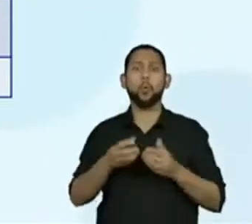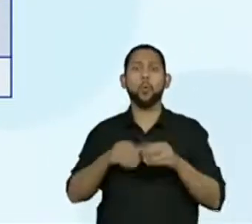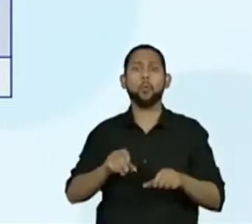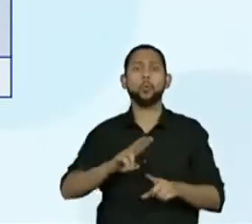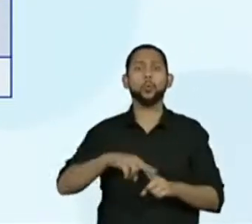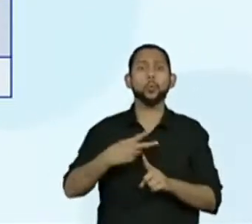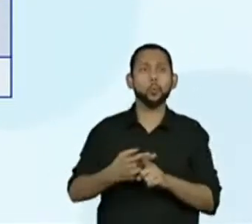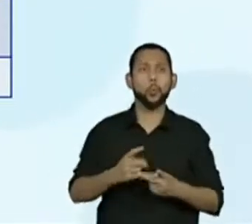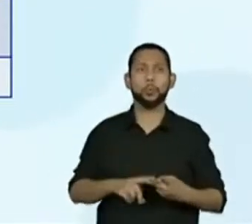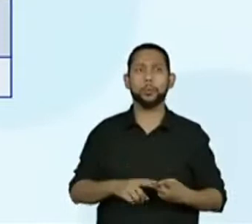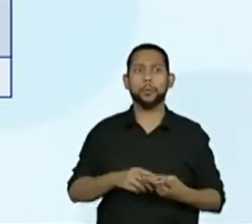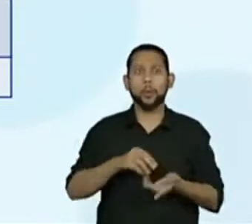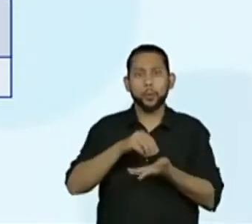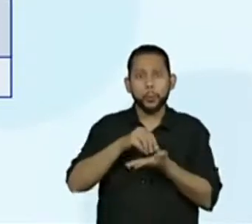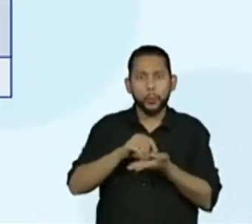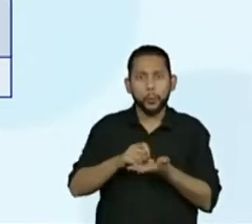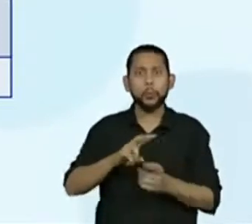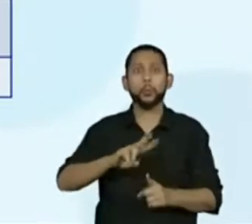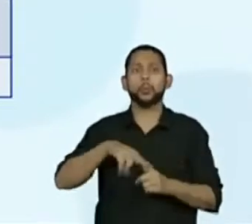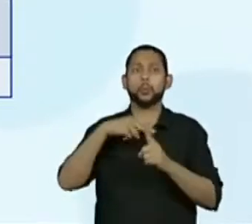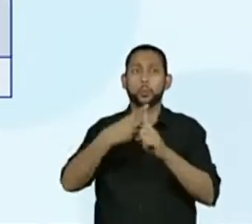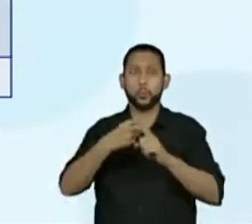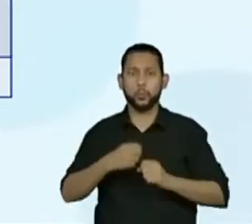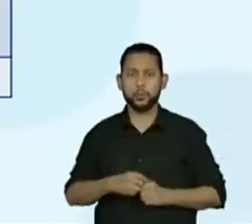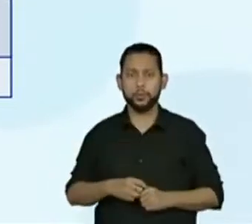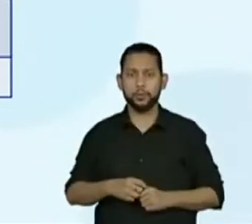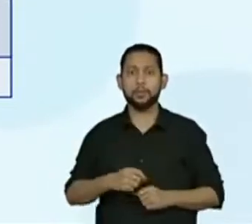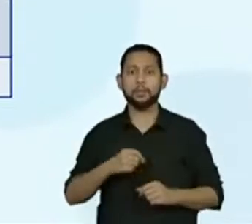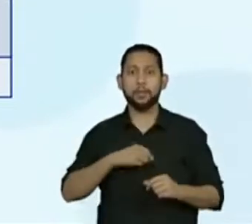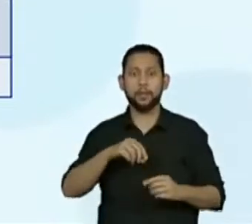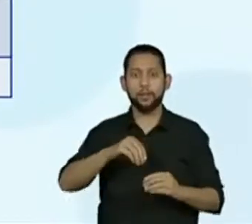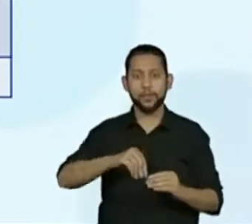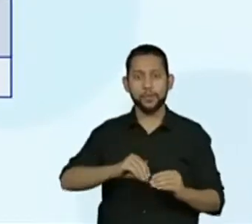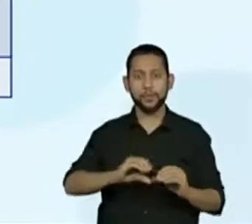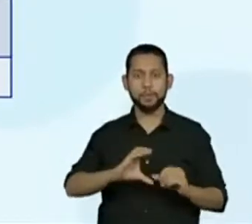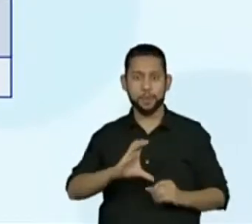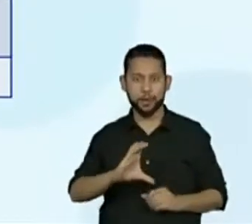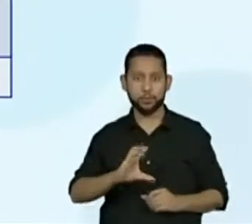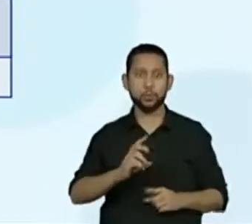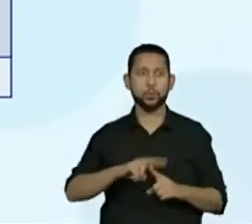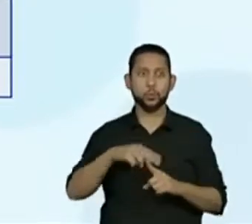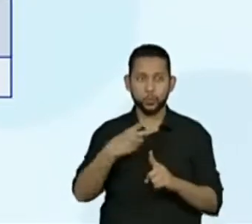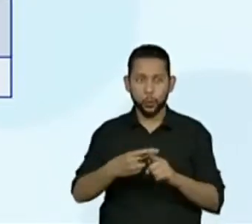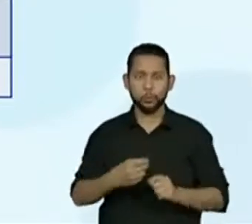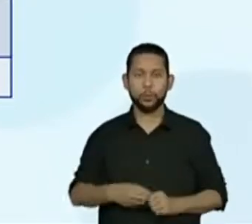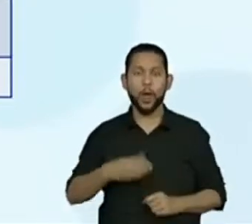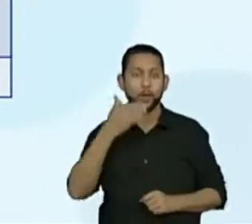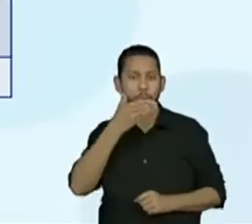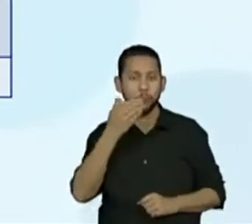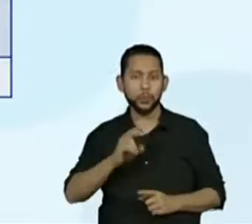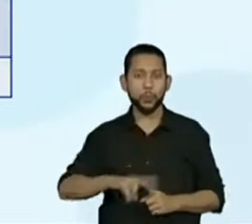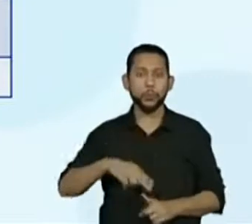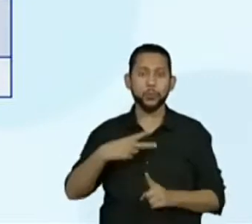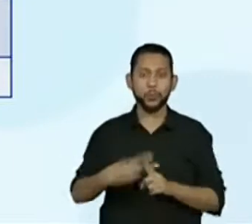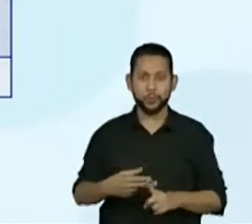dobrar a quantidade de farinha, dobrar a quantidade de fermento e dobrar a quantidade de açúcar.